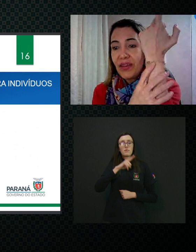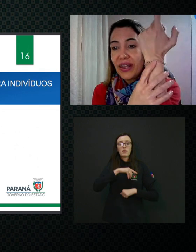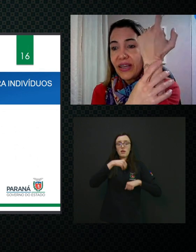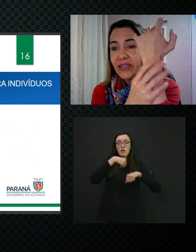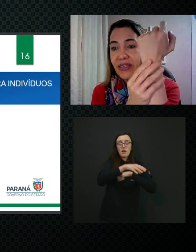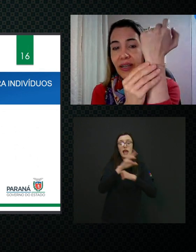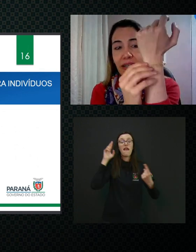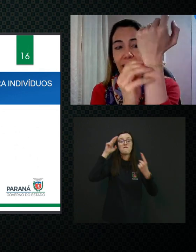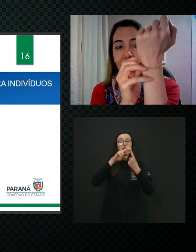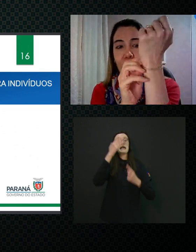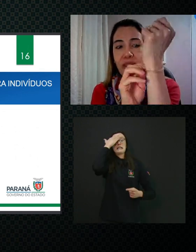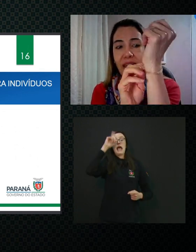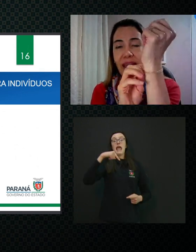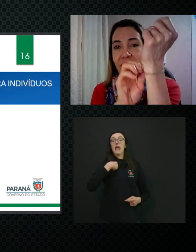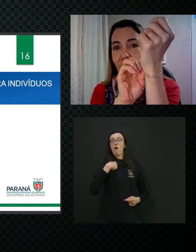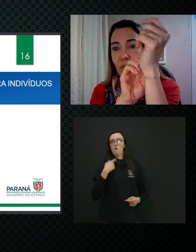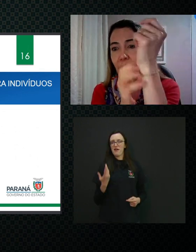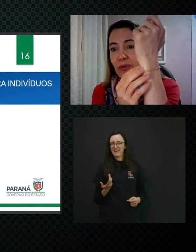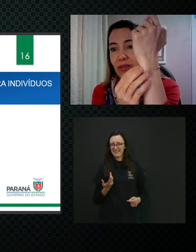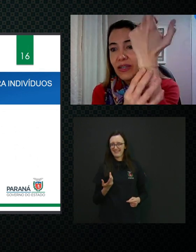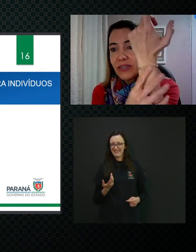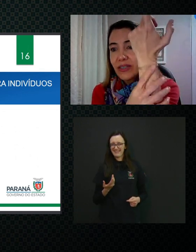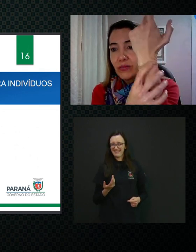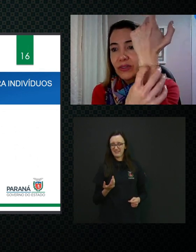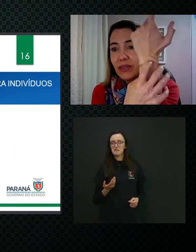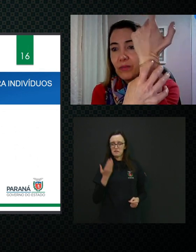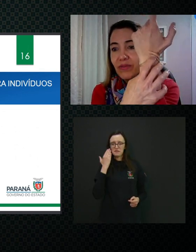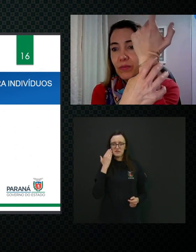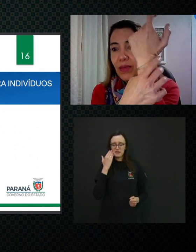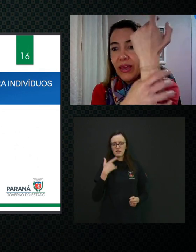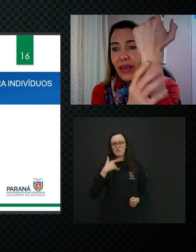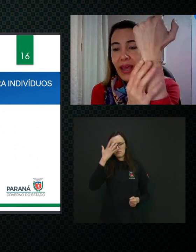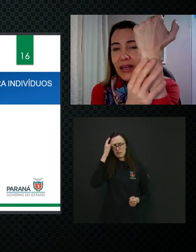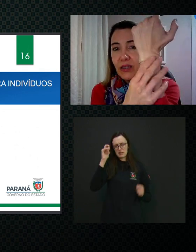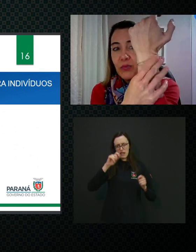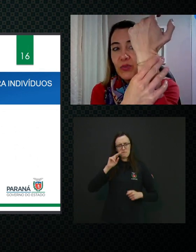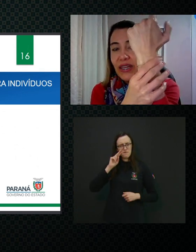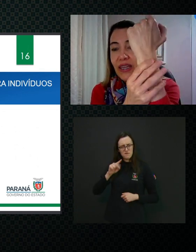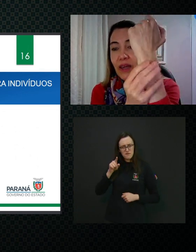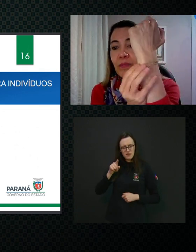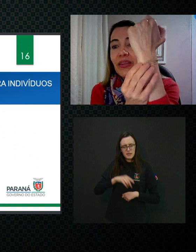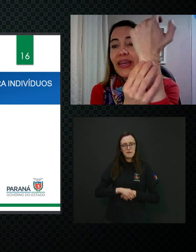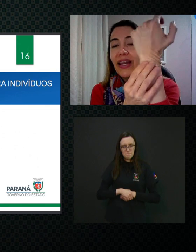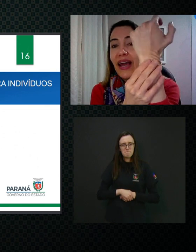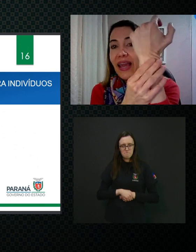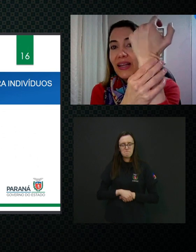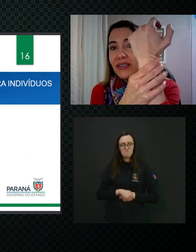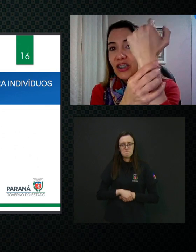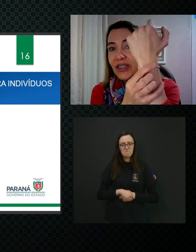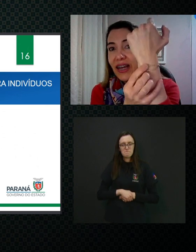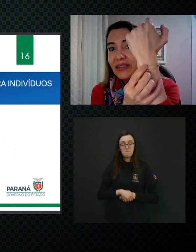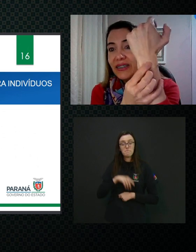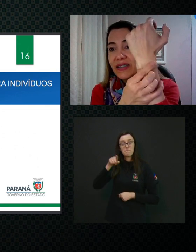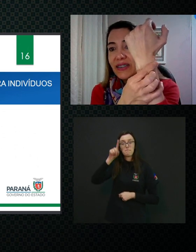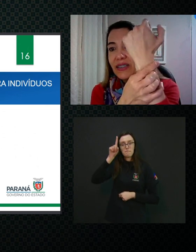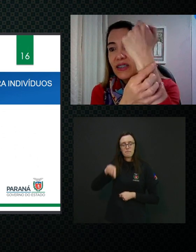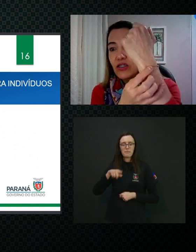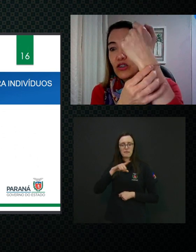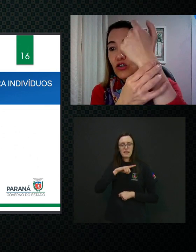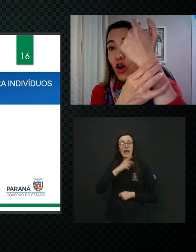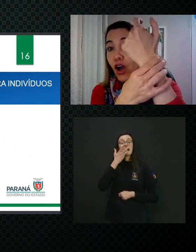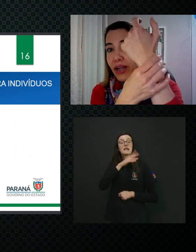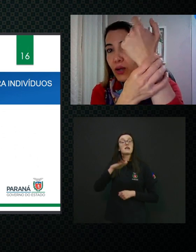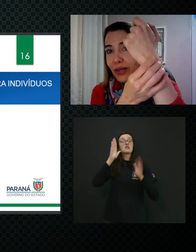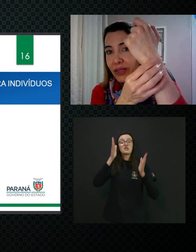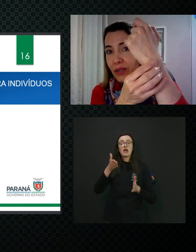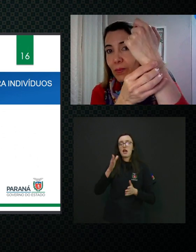de referência. Essa é a minha pista, essa, não sei se dá para ver bem, essa pulseirinha, que ela é acetinada, as crianças